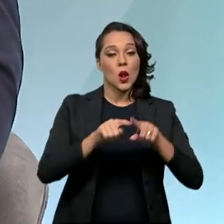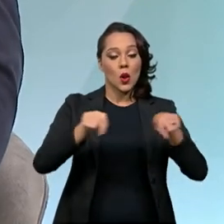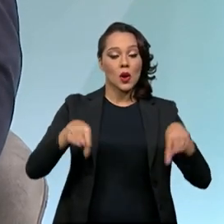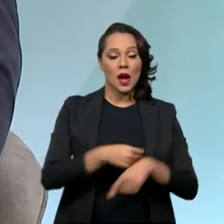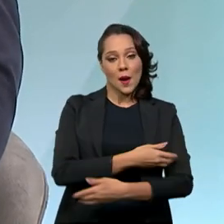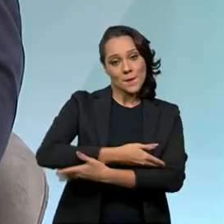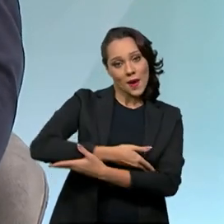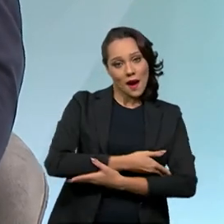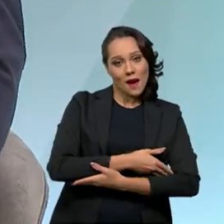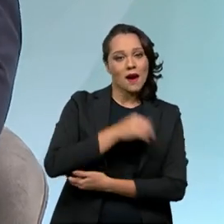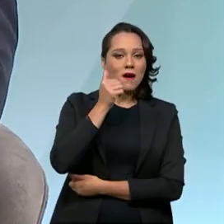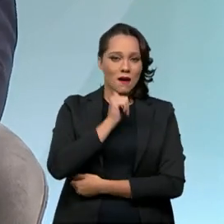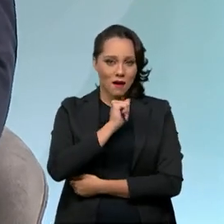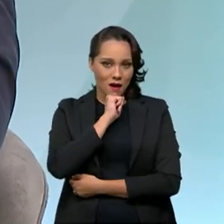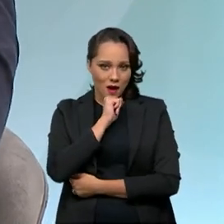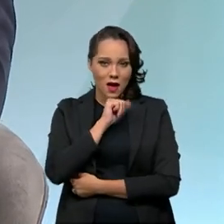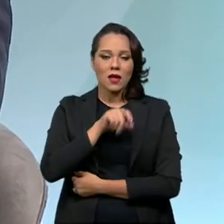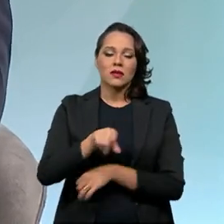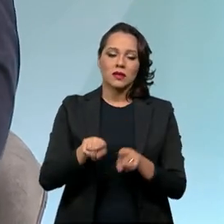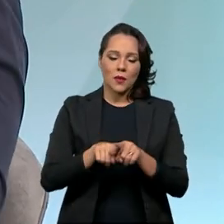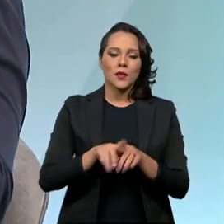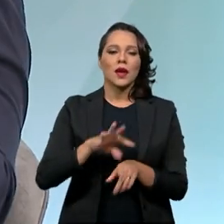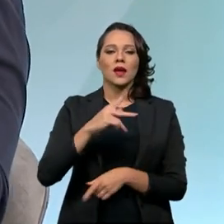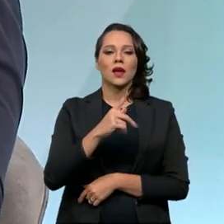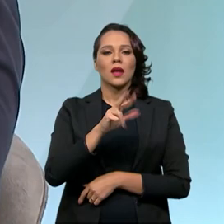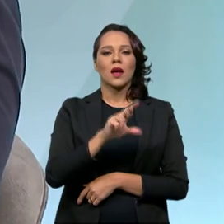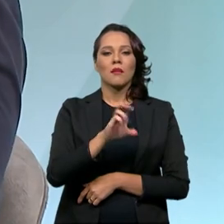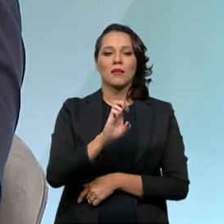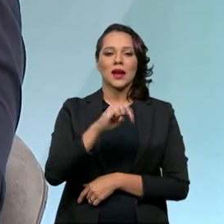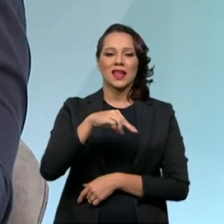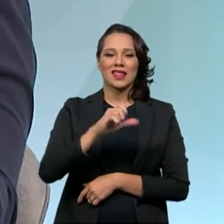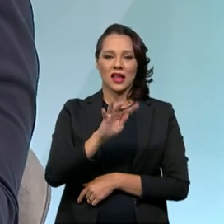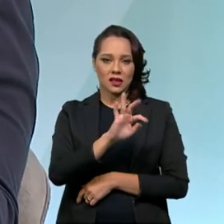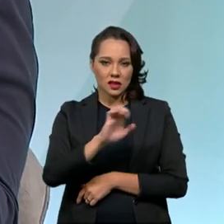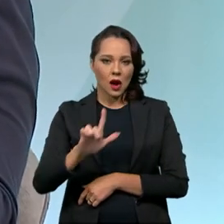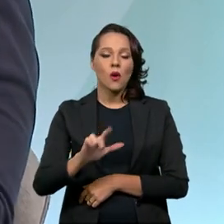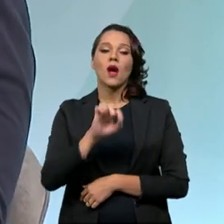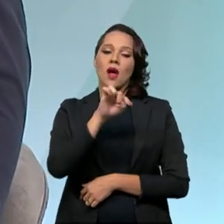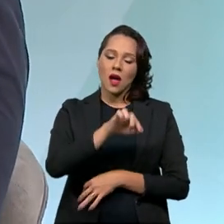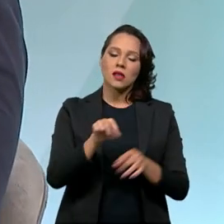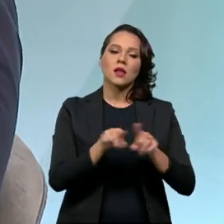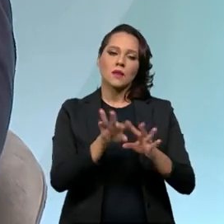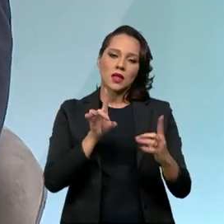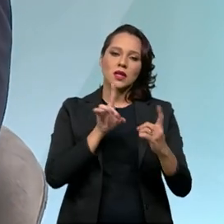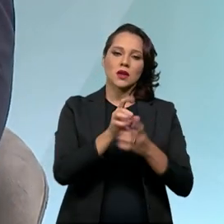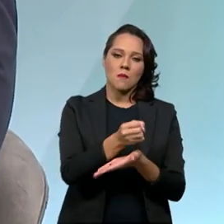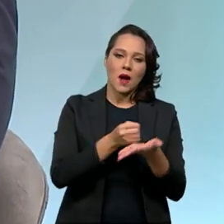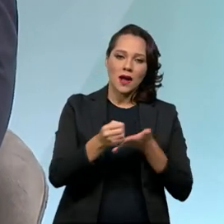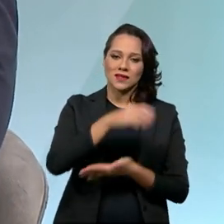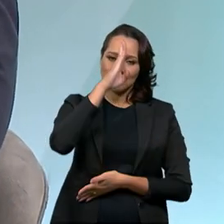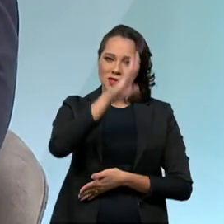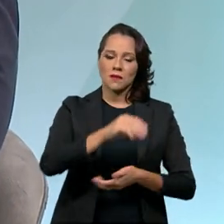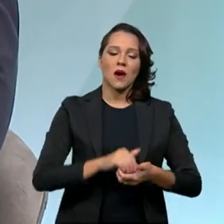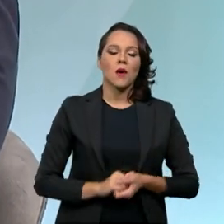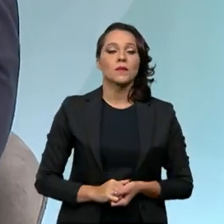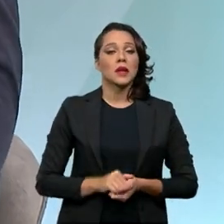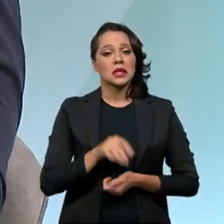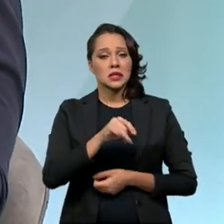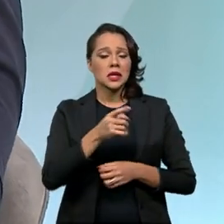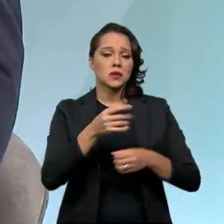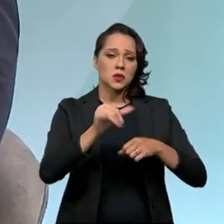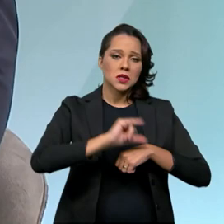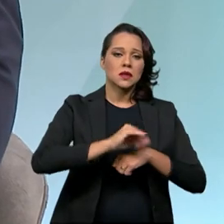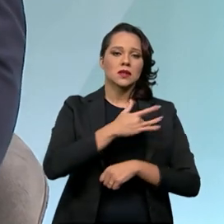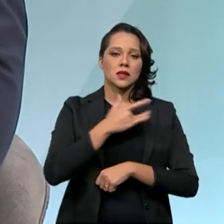quando ela faz o pré-natal, isso também, o pré-natal é atenção primária, seja feito no posto de saúde, seja feito em maternidade.